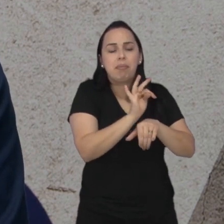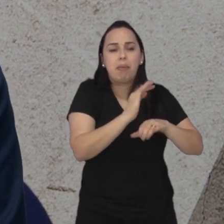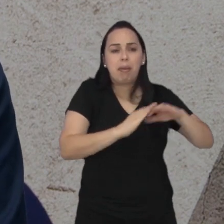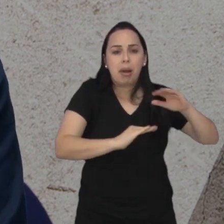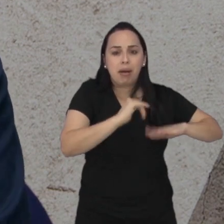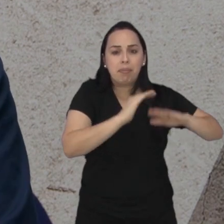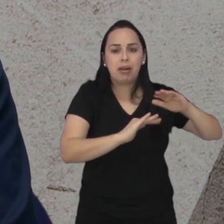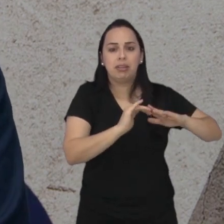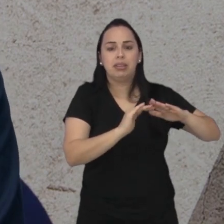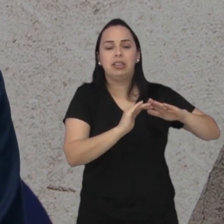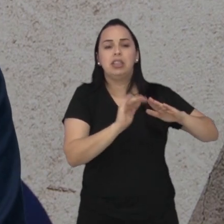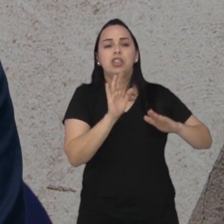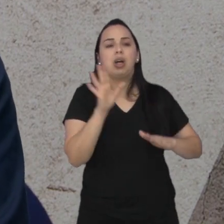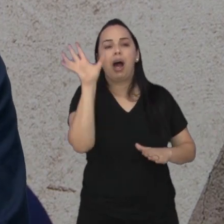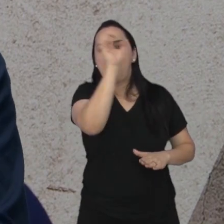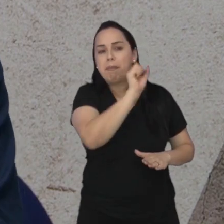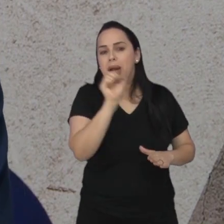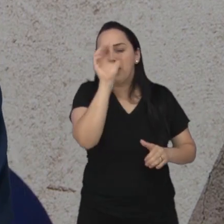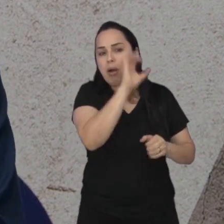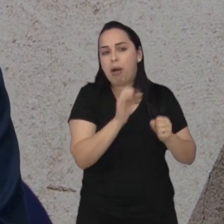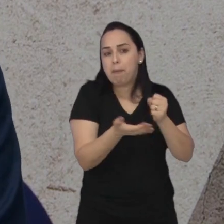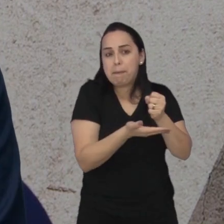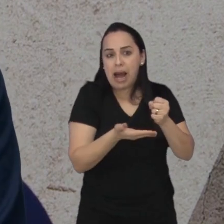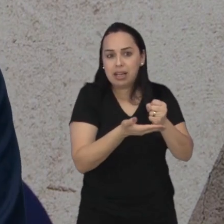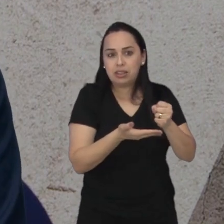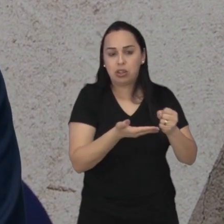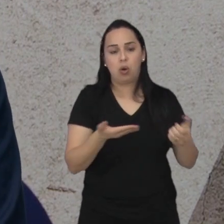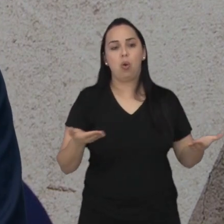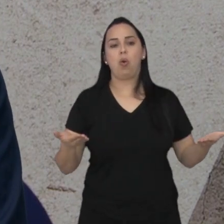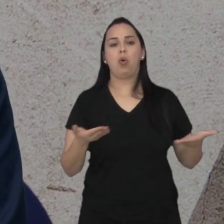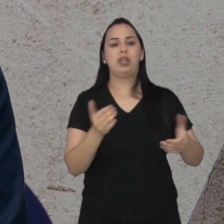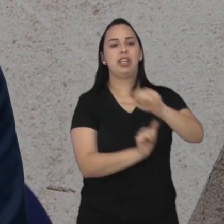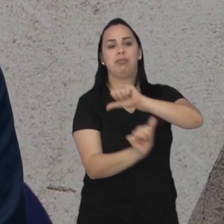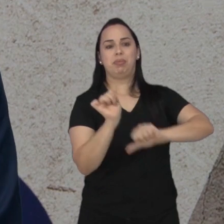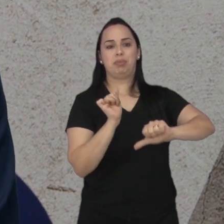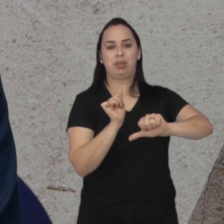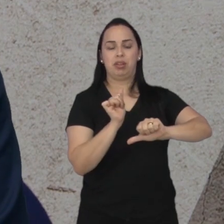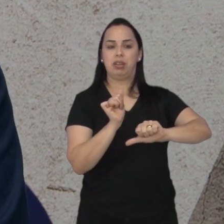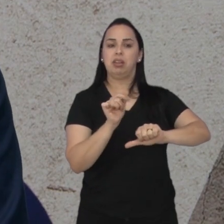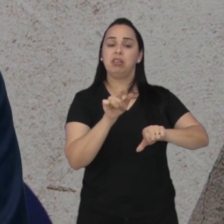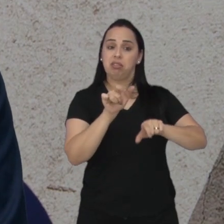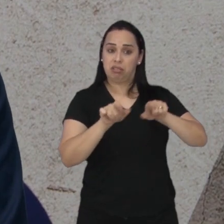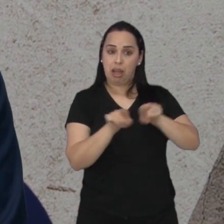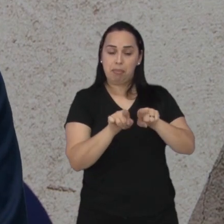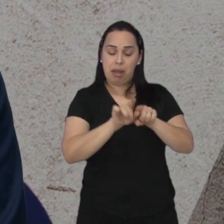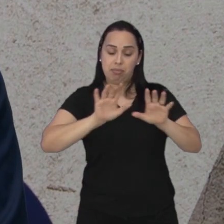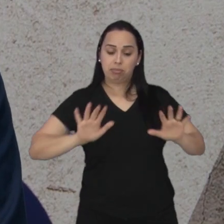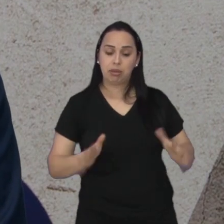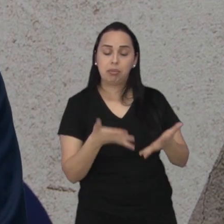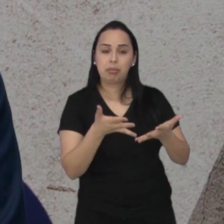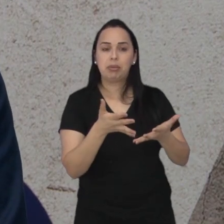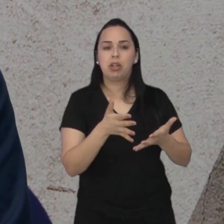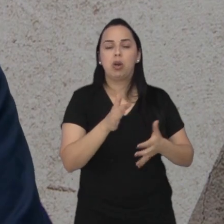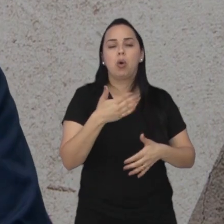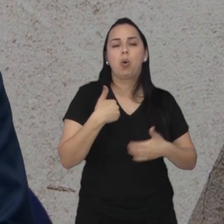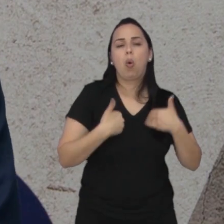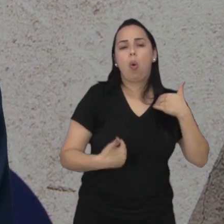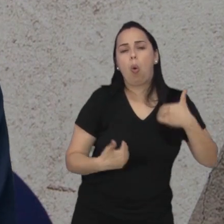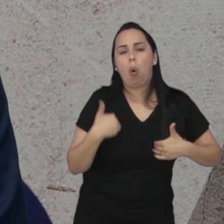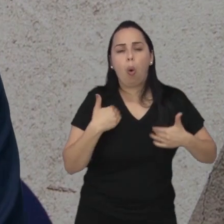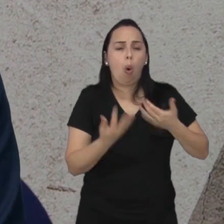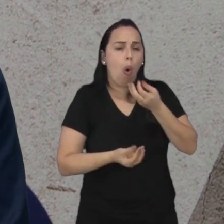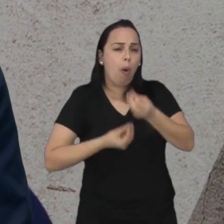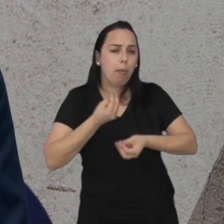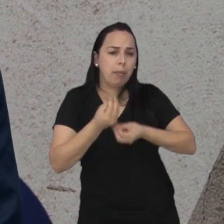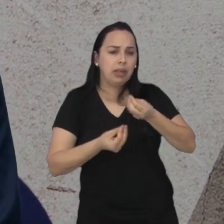técnico, mais prático. Desenvolver os fundamentos das modalidades. Hoje, o objetivo é desenvolver também o senso crítico da criança, através do